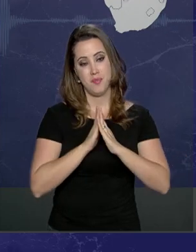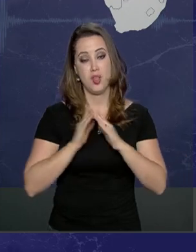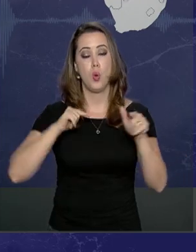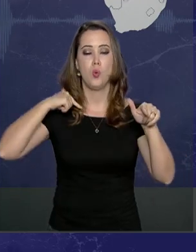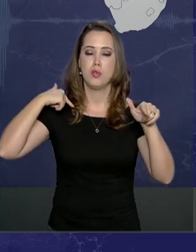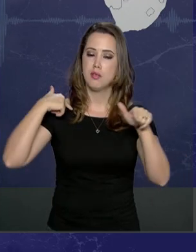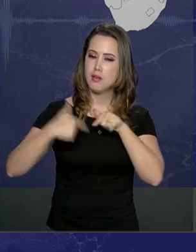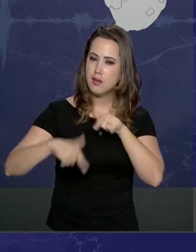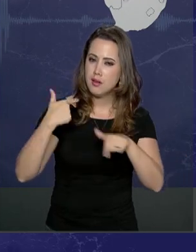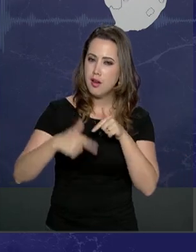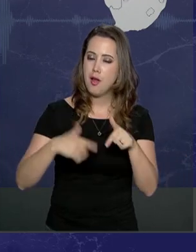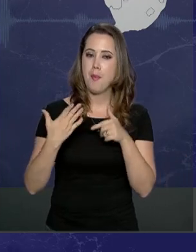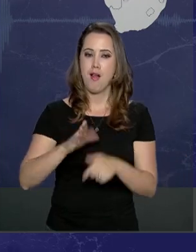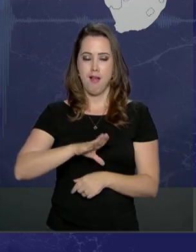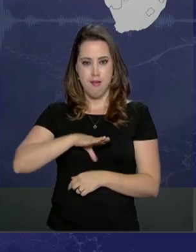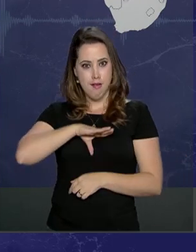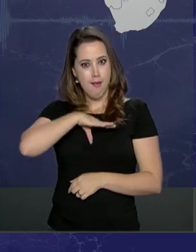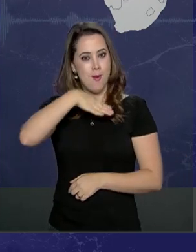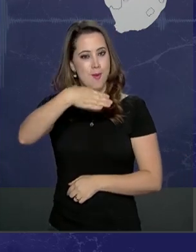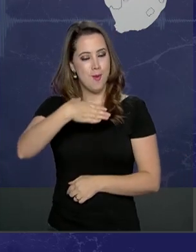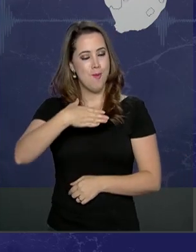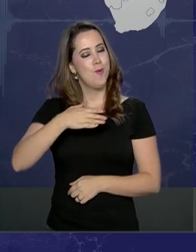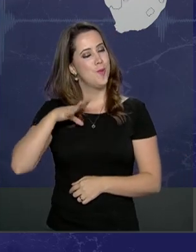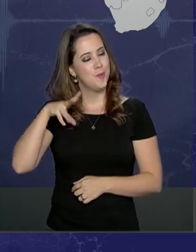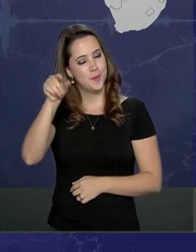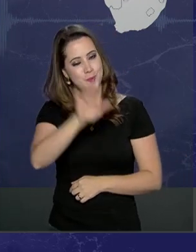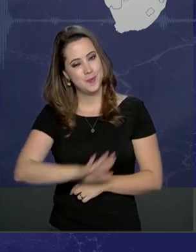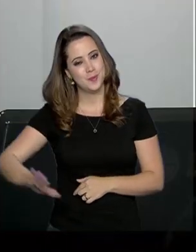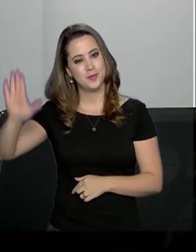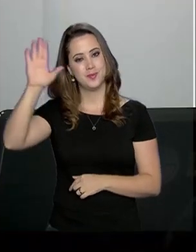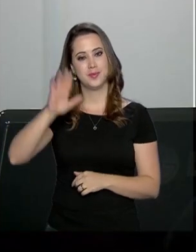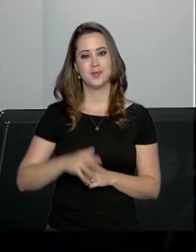Antártica é motivo de orgulho para o Brasil.